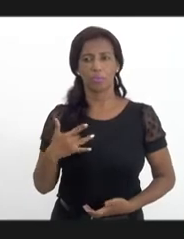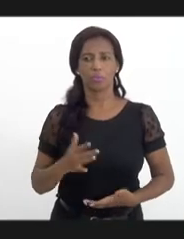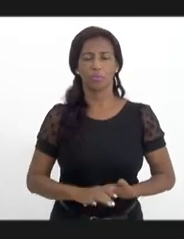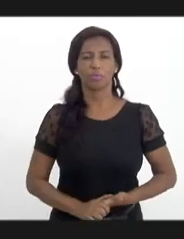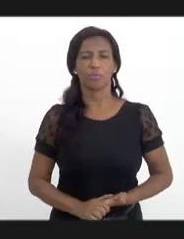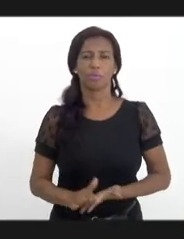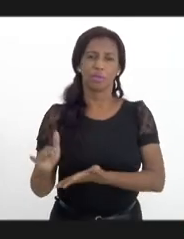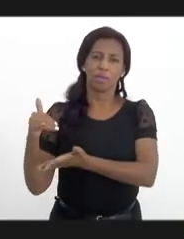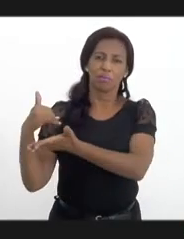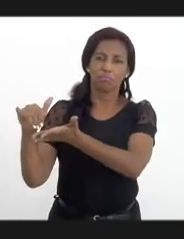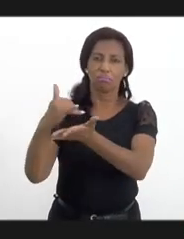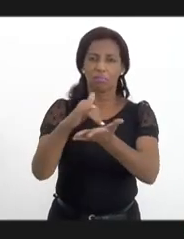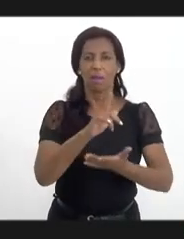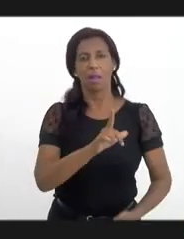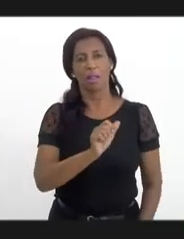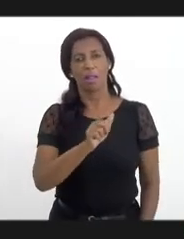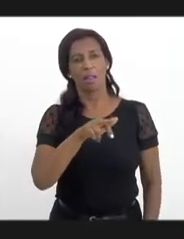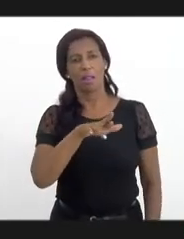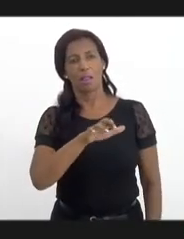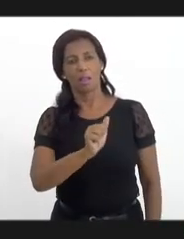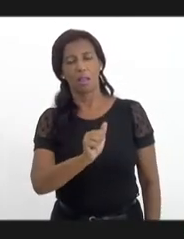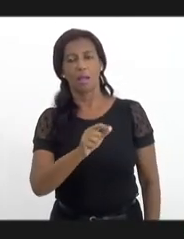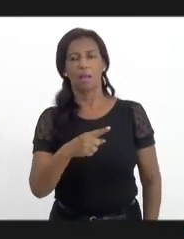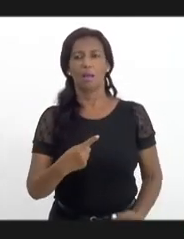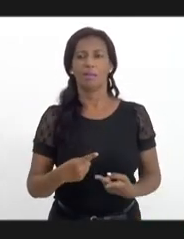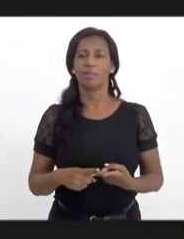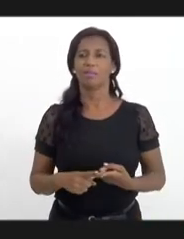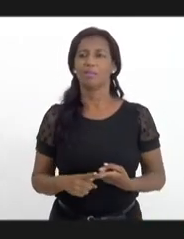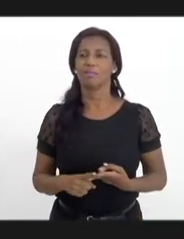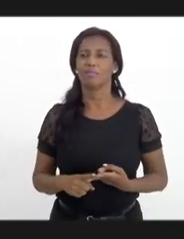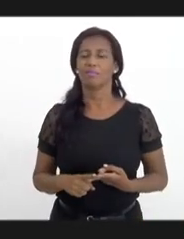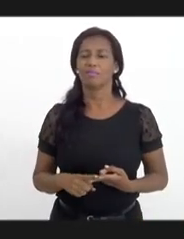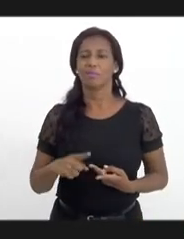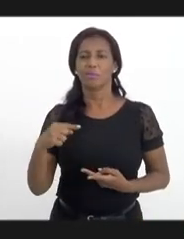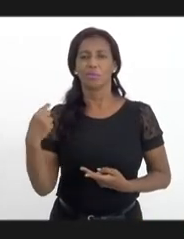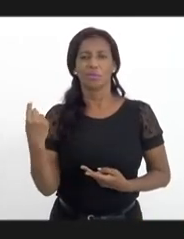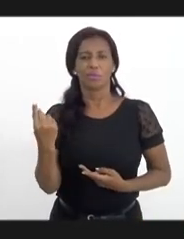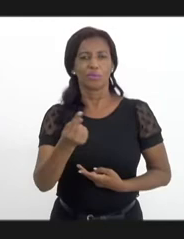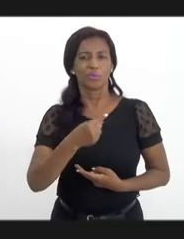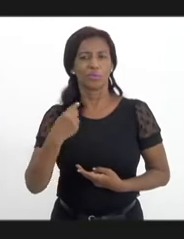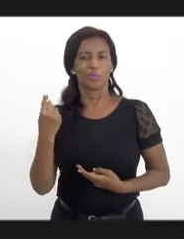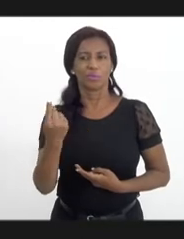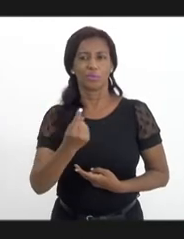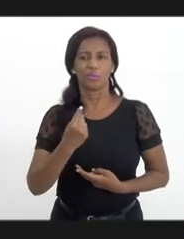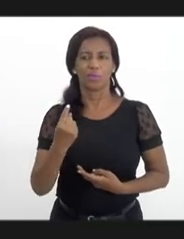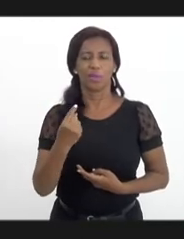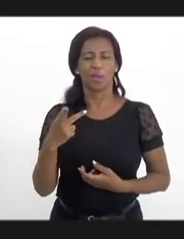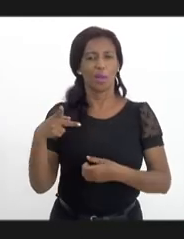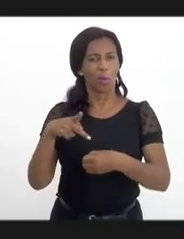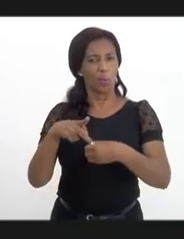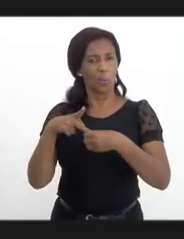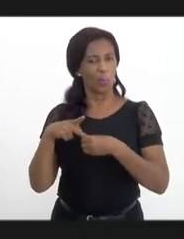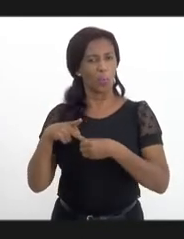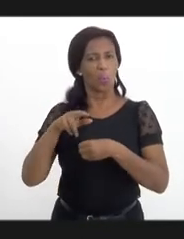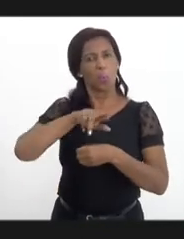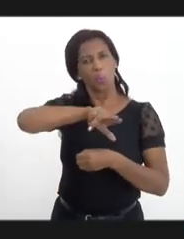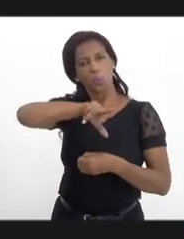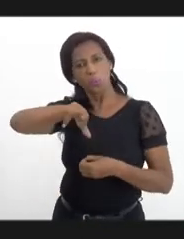a secretária Laura Carneiro, as nossas promotoras